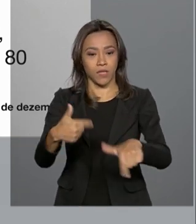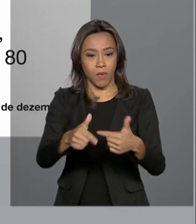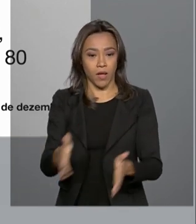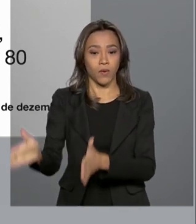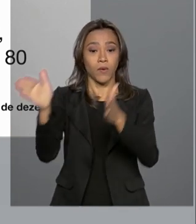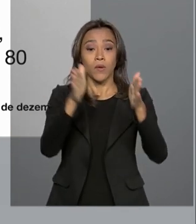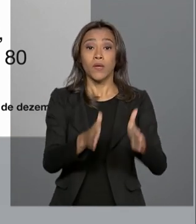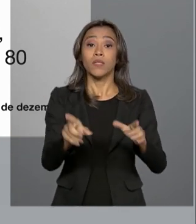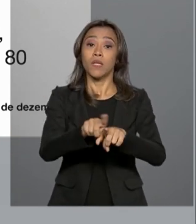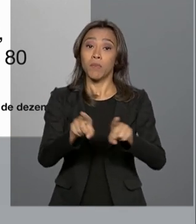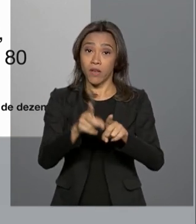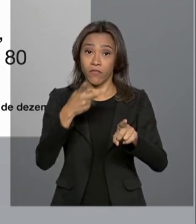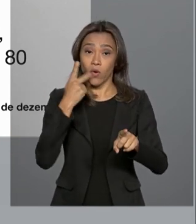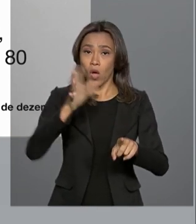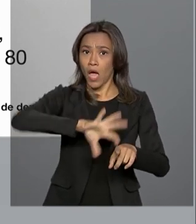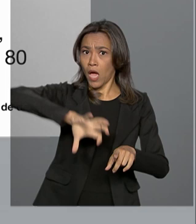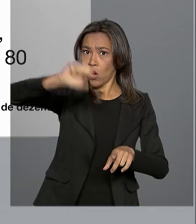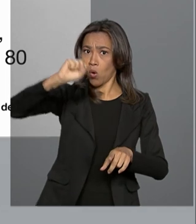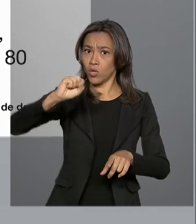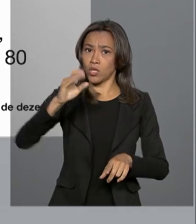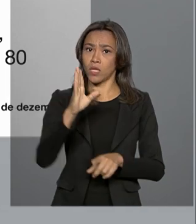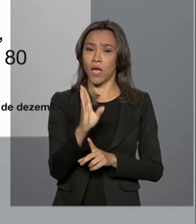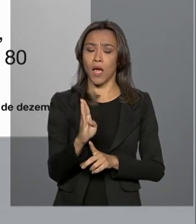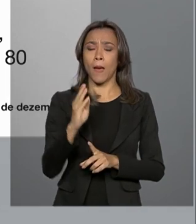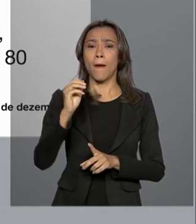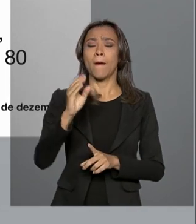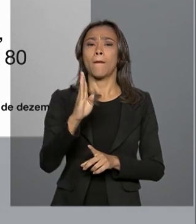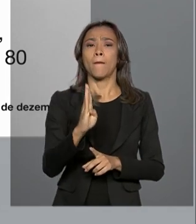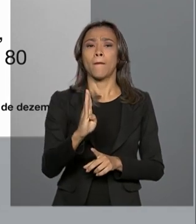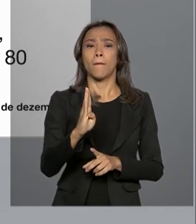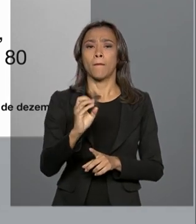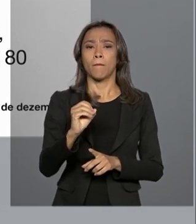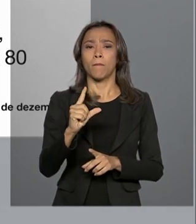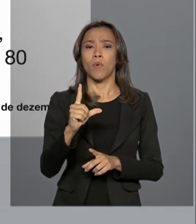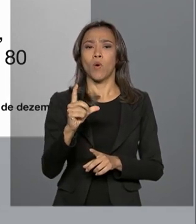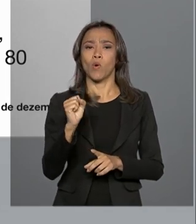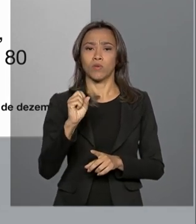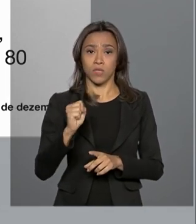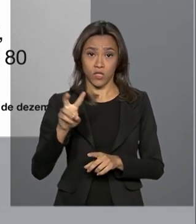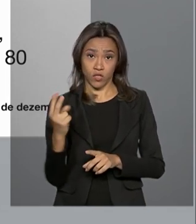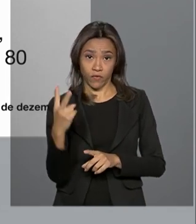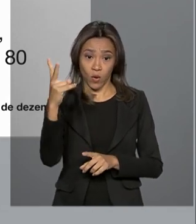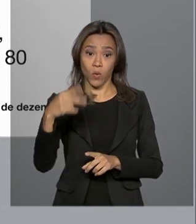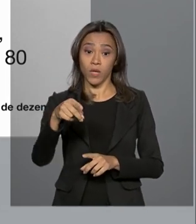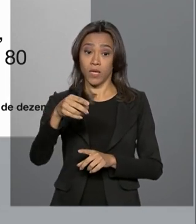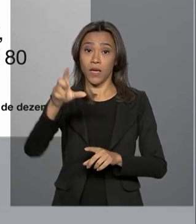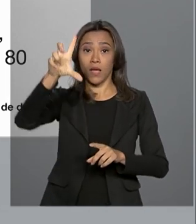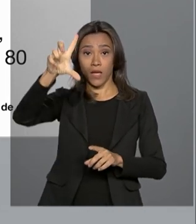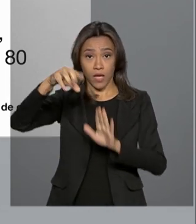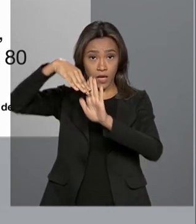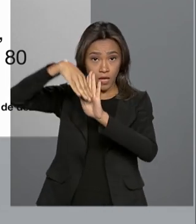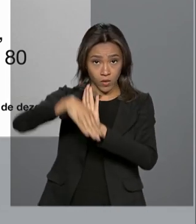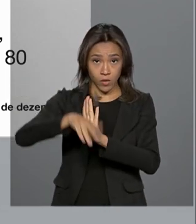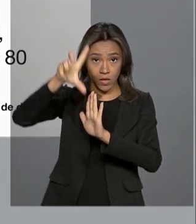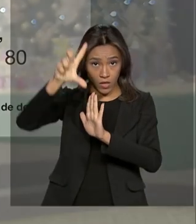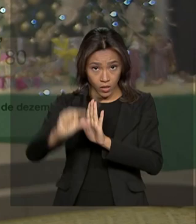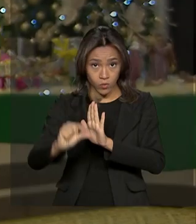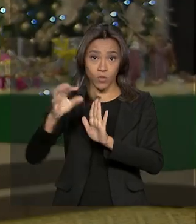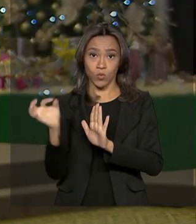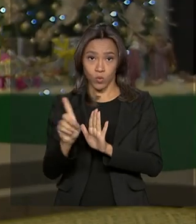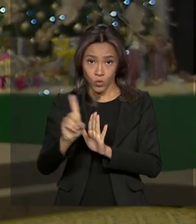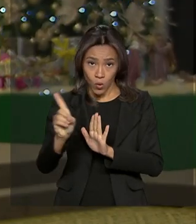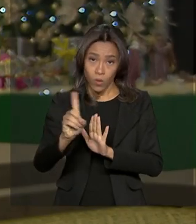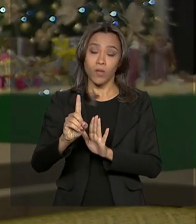ainda o novo recorde da Bolsa de Valores e a queda do dólar, que fica no menor nível em mais de 40